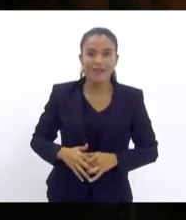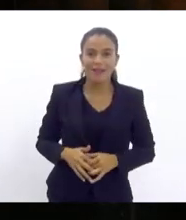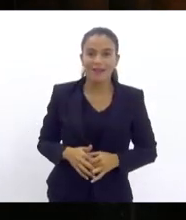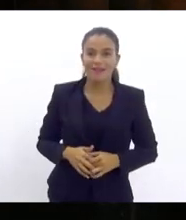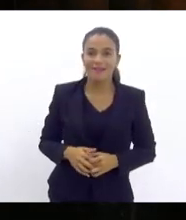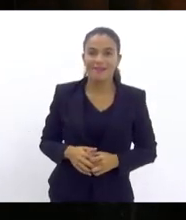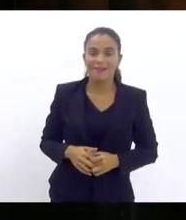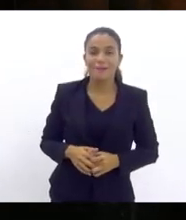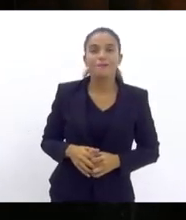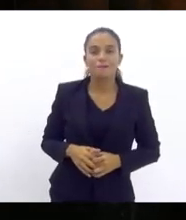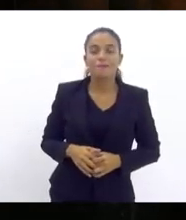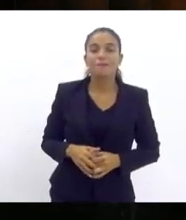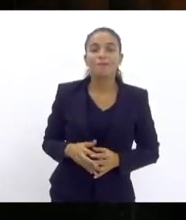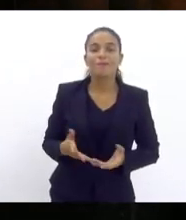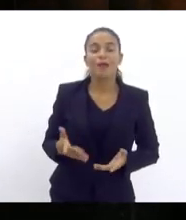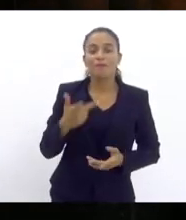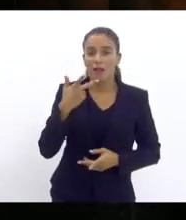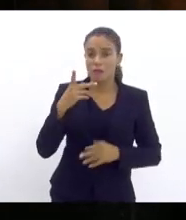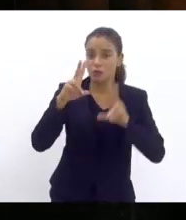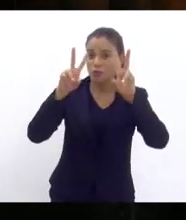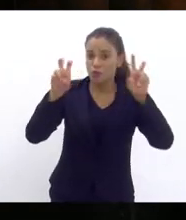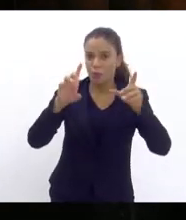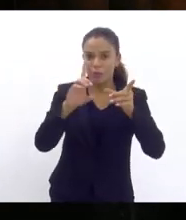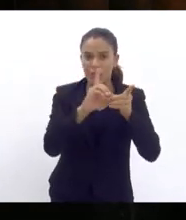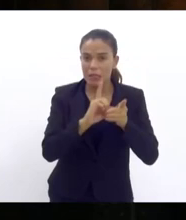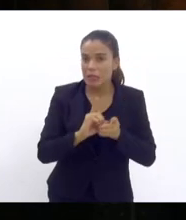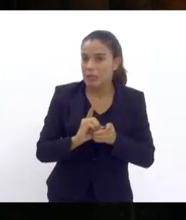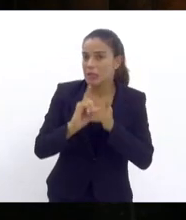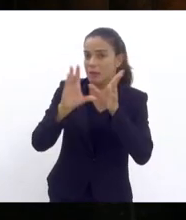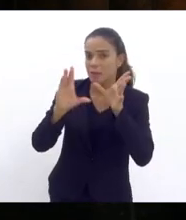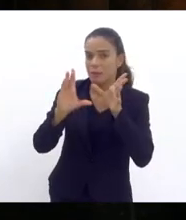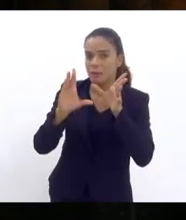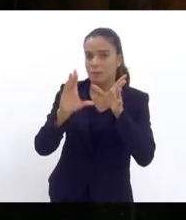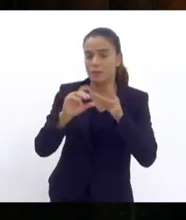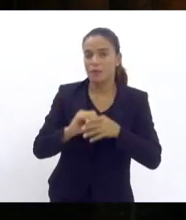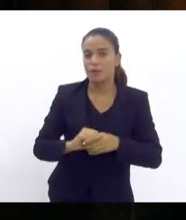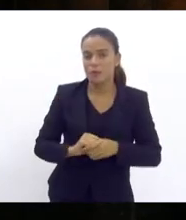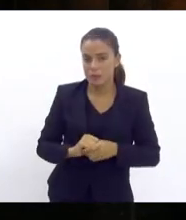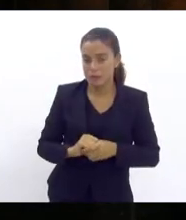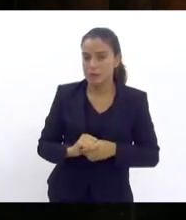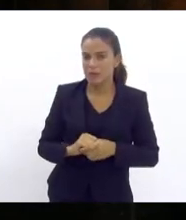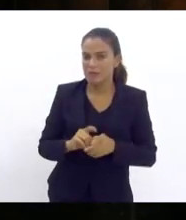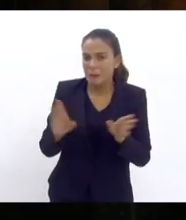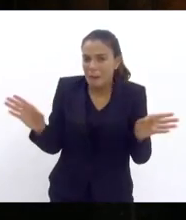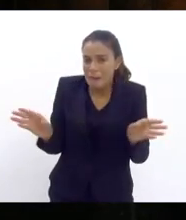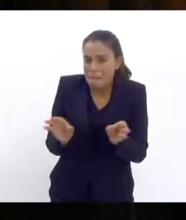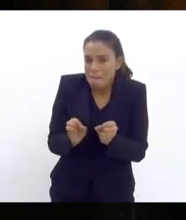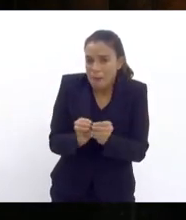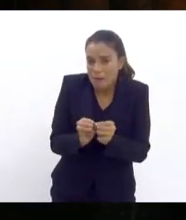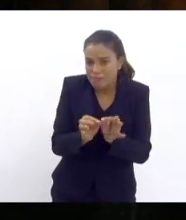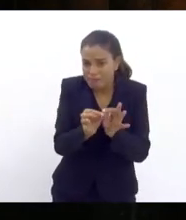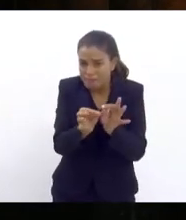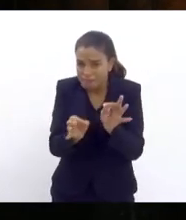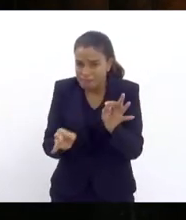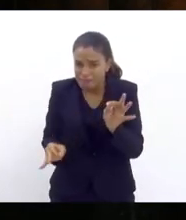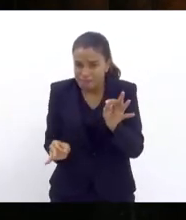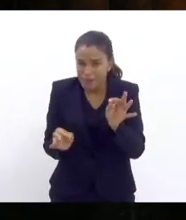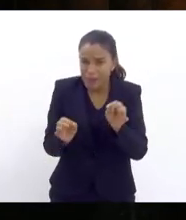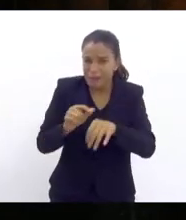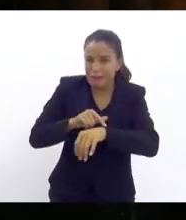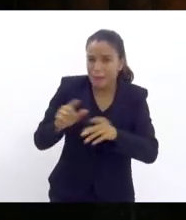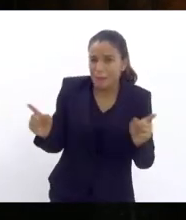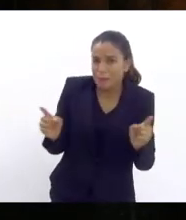falando de democracia em breve e curto espaço de tempo